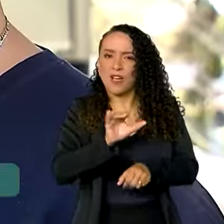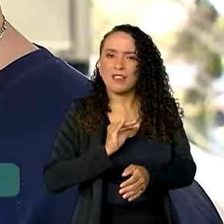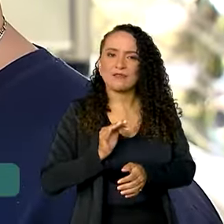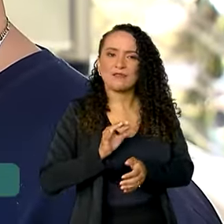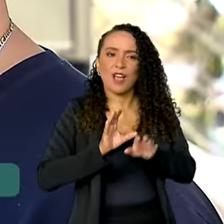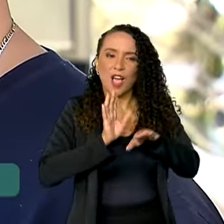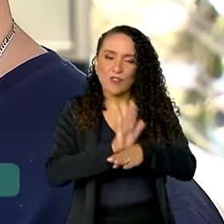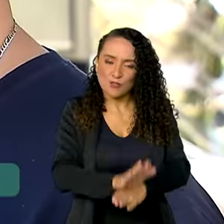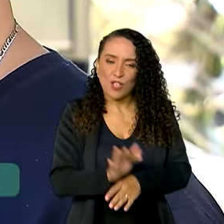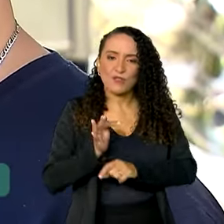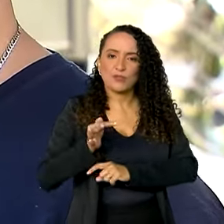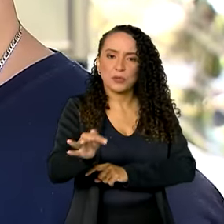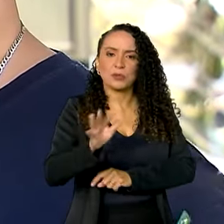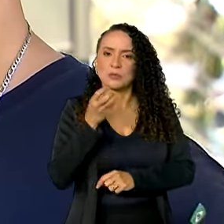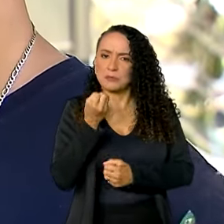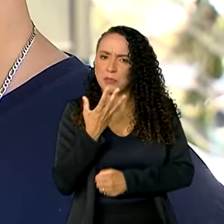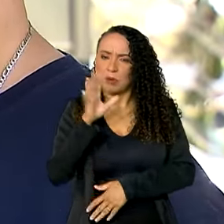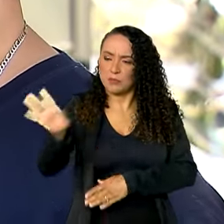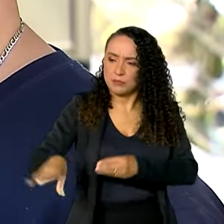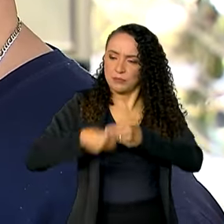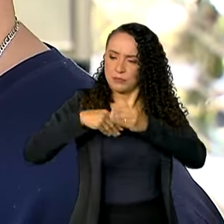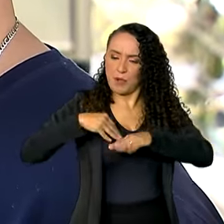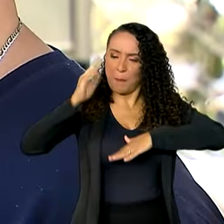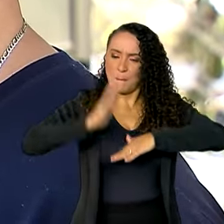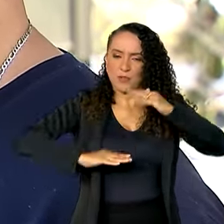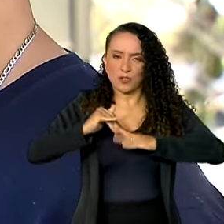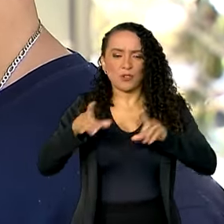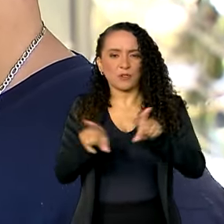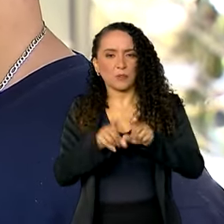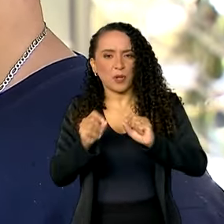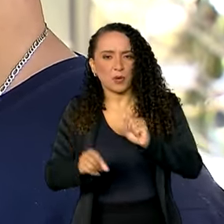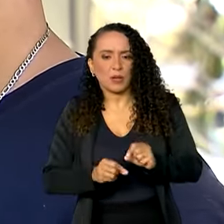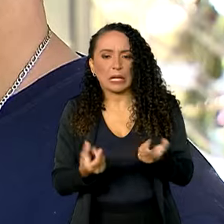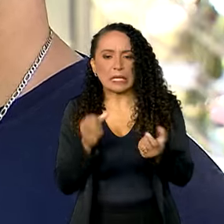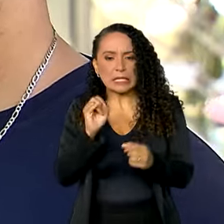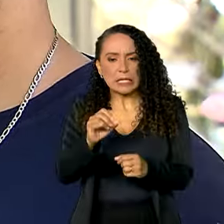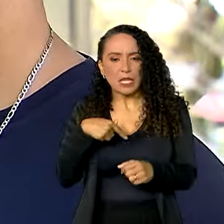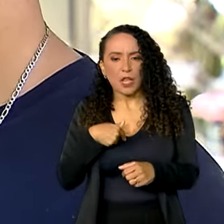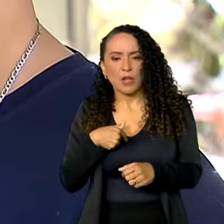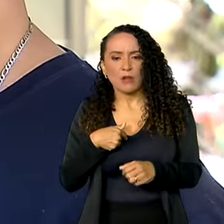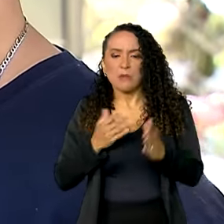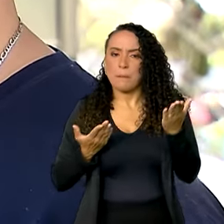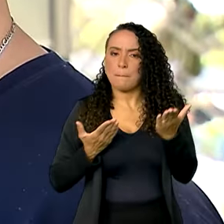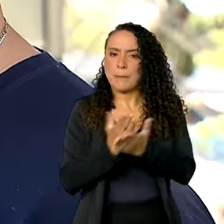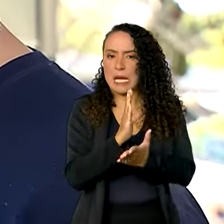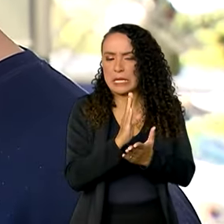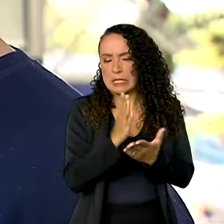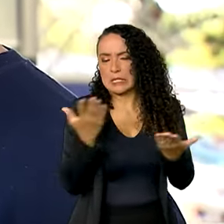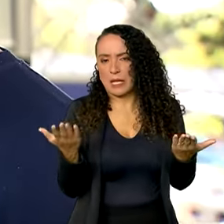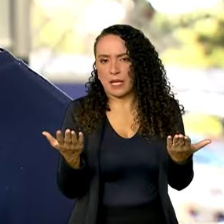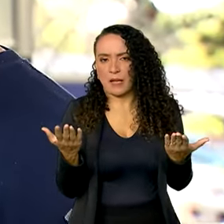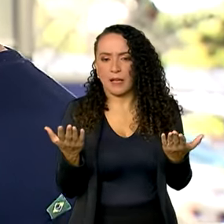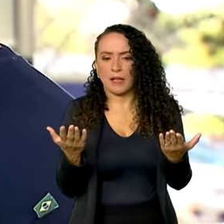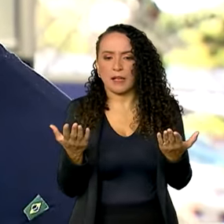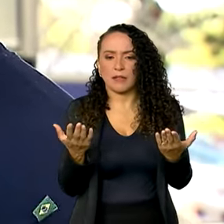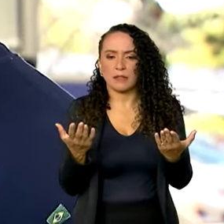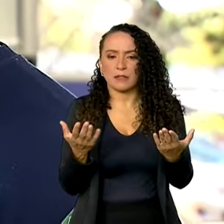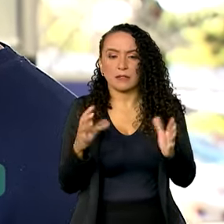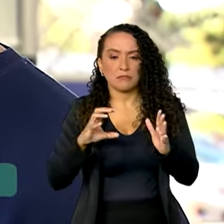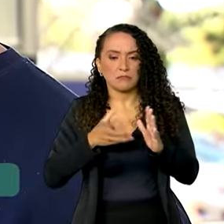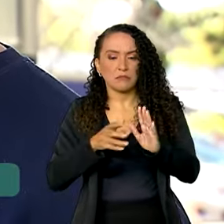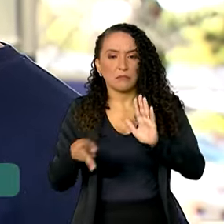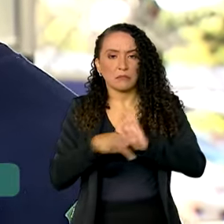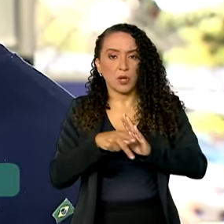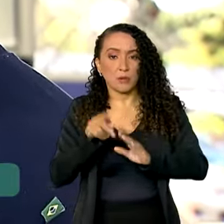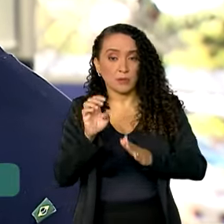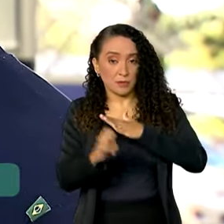É muito importante para agregar tanto na minha pessoa profissional quanto, se caso eu fosse até passar para os servidores da